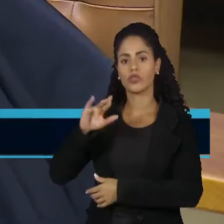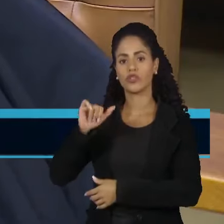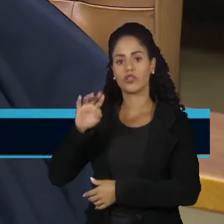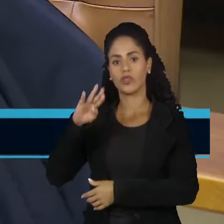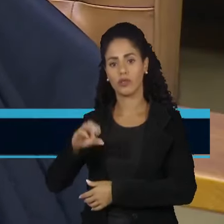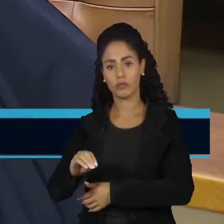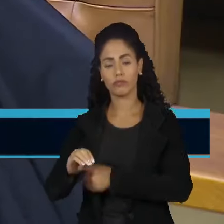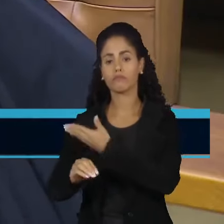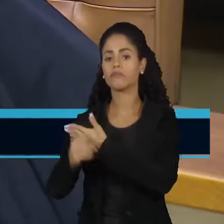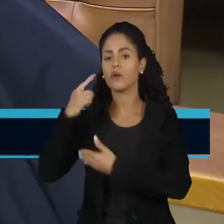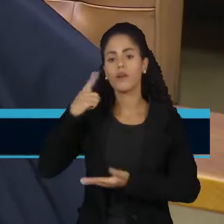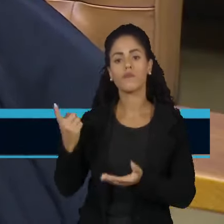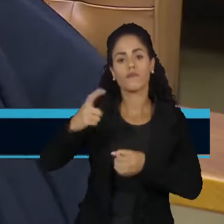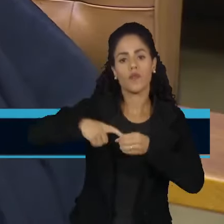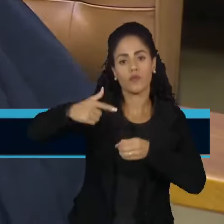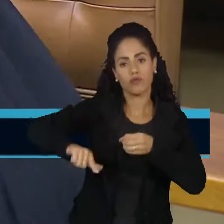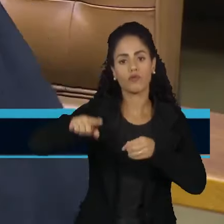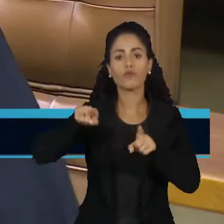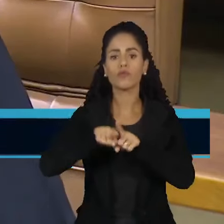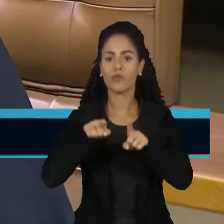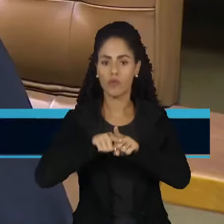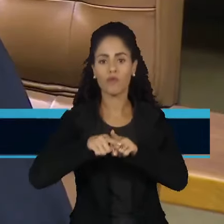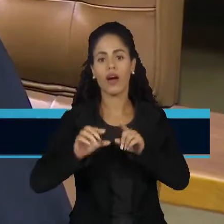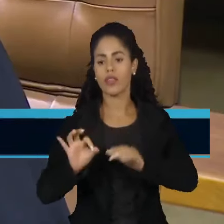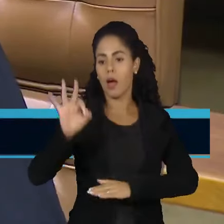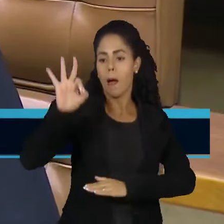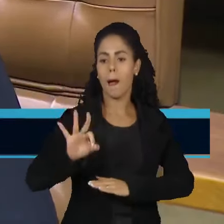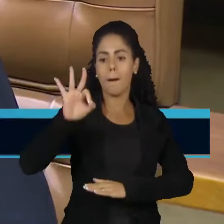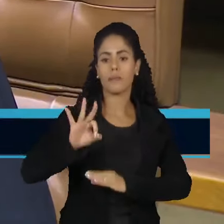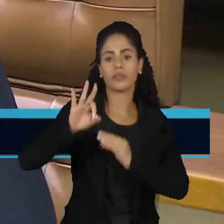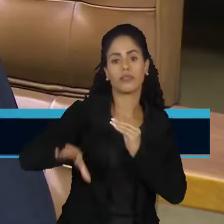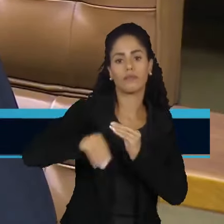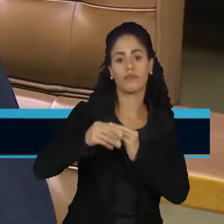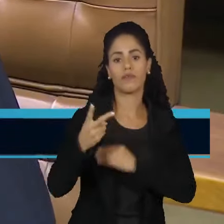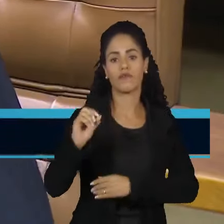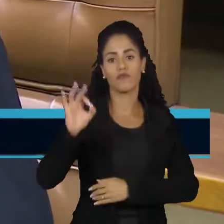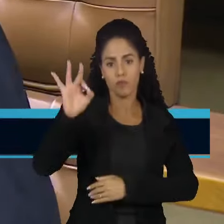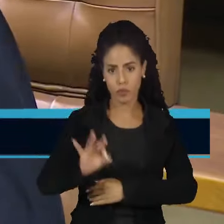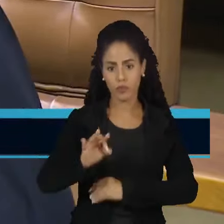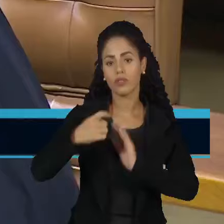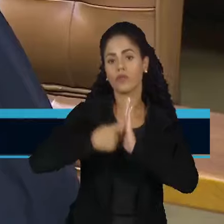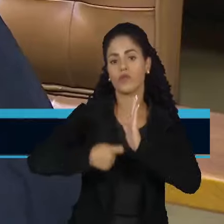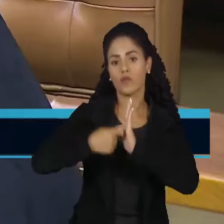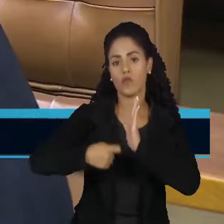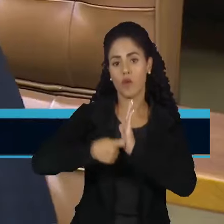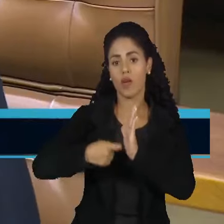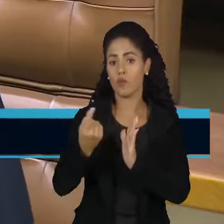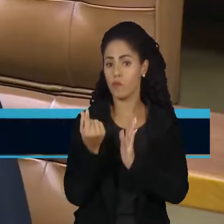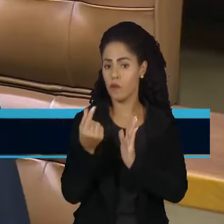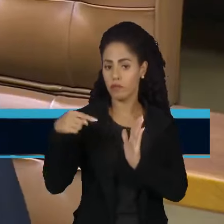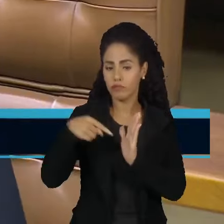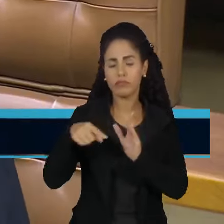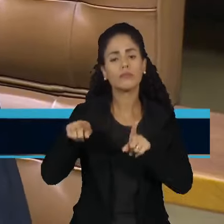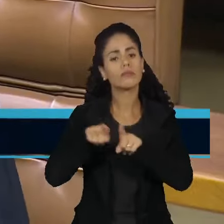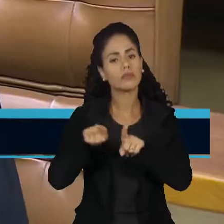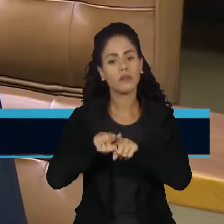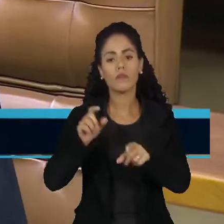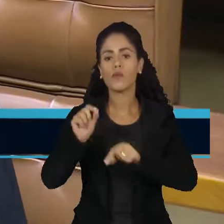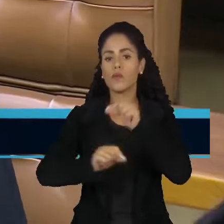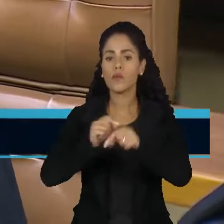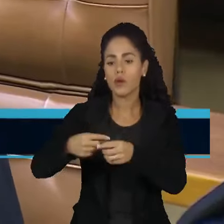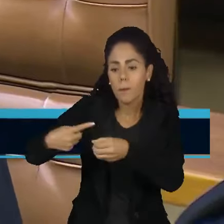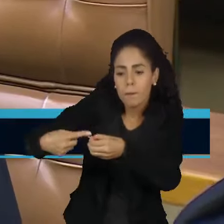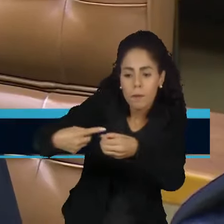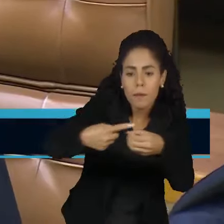prevê a volta imediata da alíquota completa, de 20% do valor da folha. A liminar vale para os